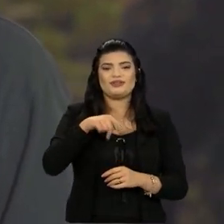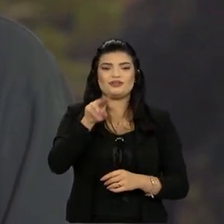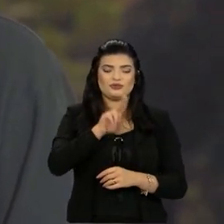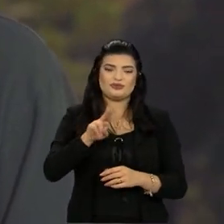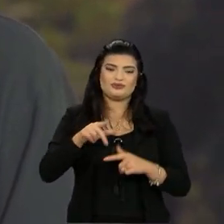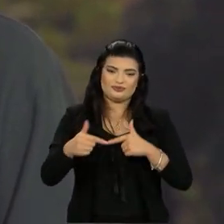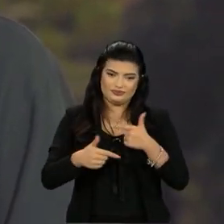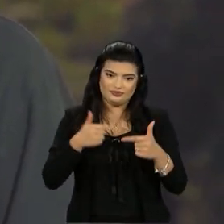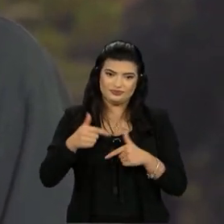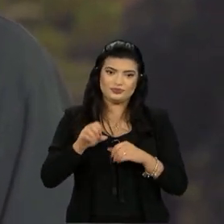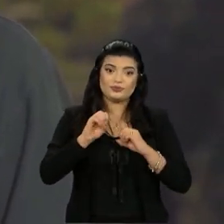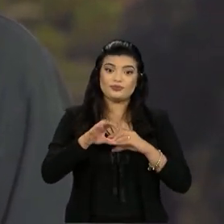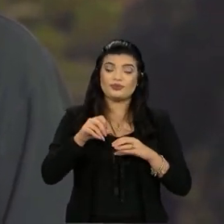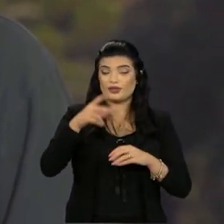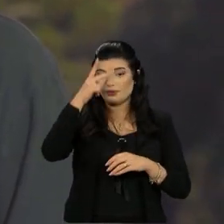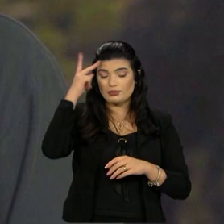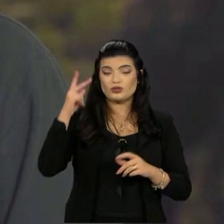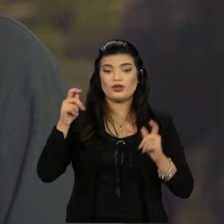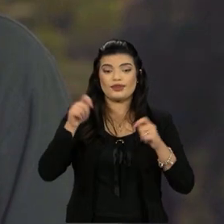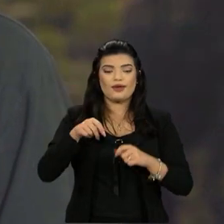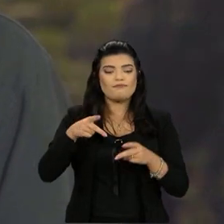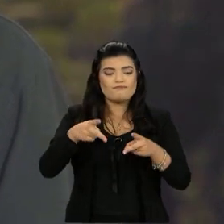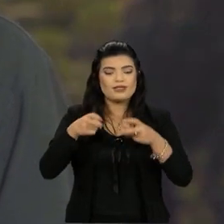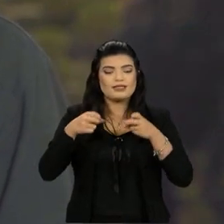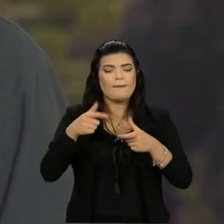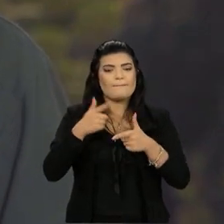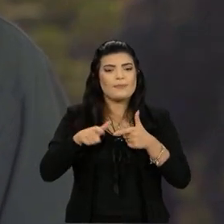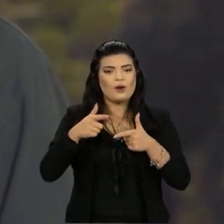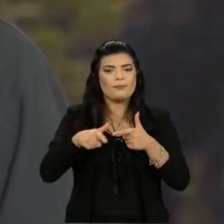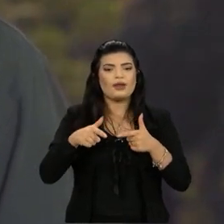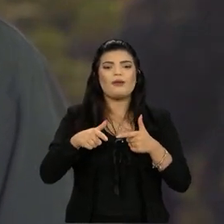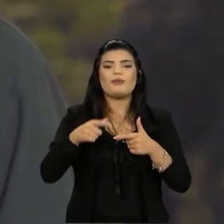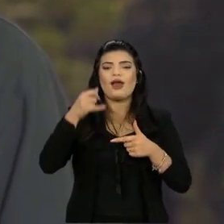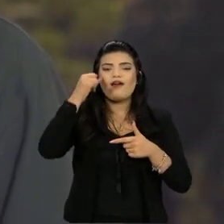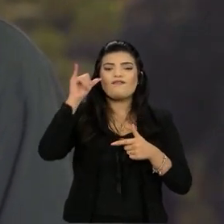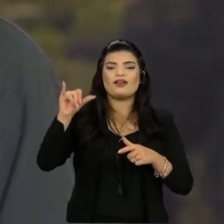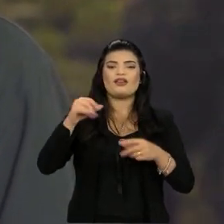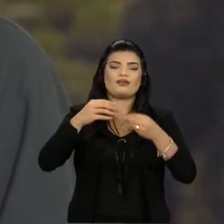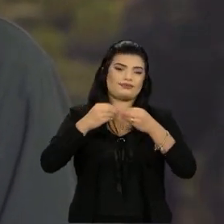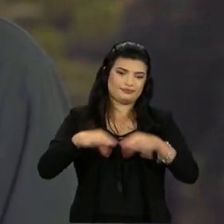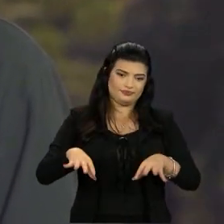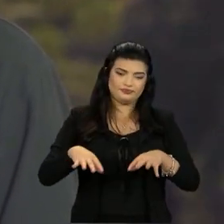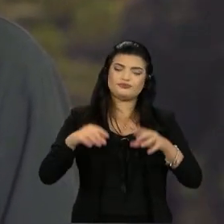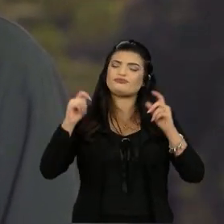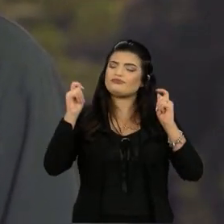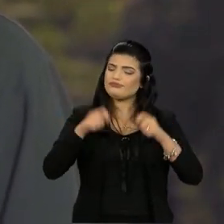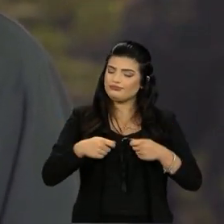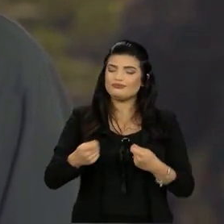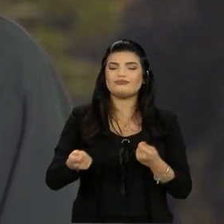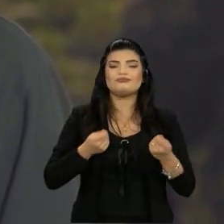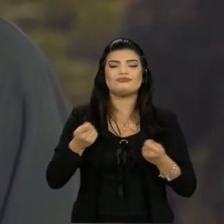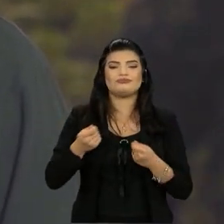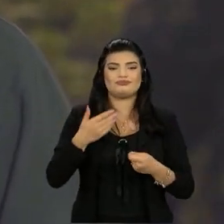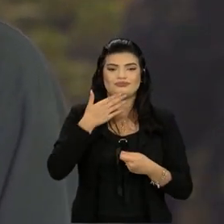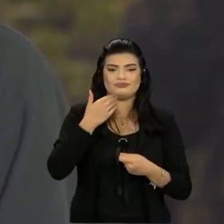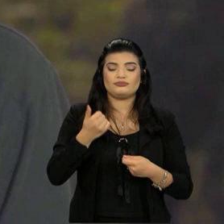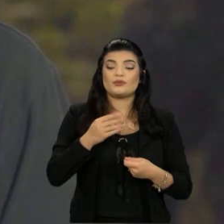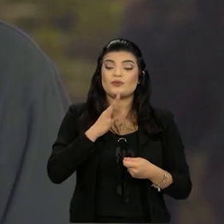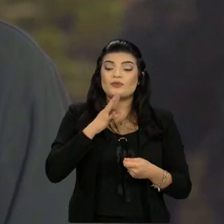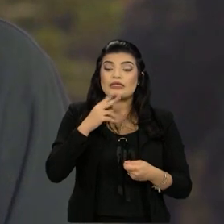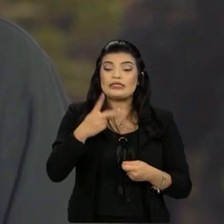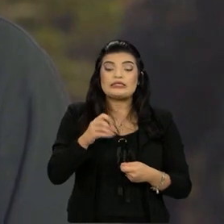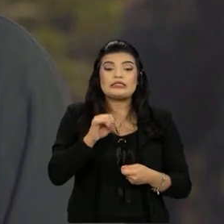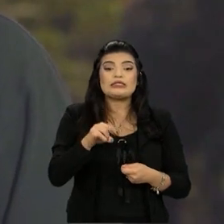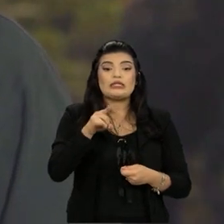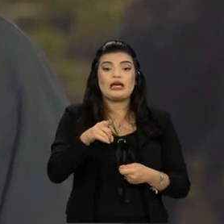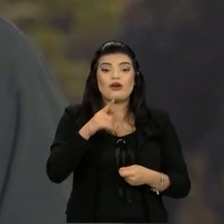questão de ensinar o produtor a enxergar o problema antes de estar muito atacado. Então, ele consegue fazer esse manejo, conhecer a doença, conhecer